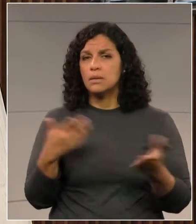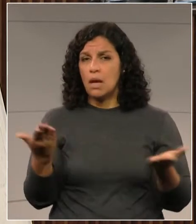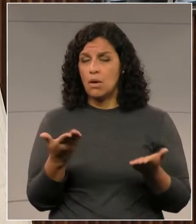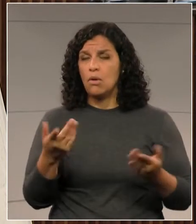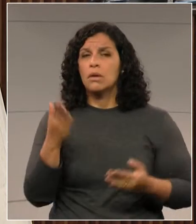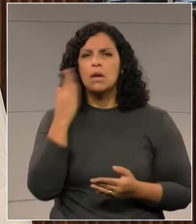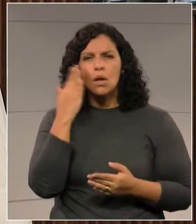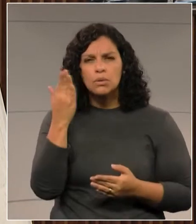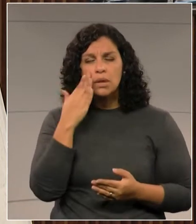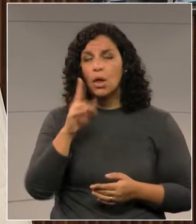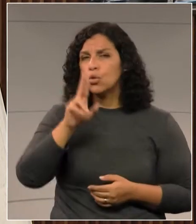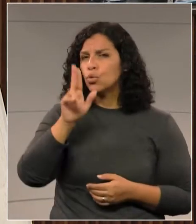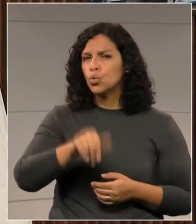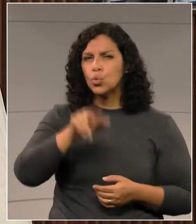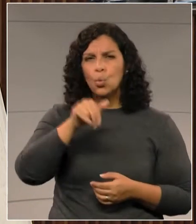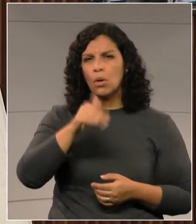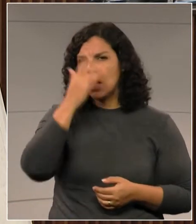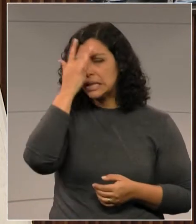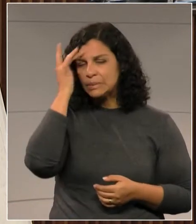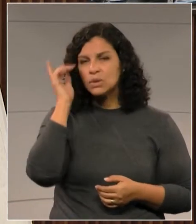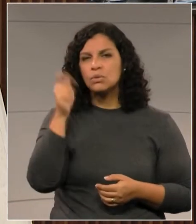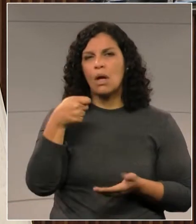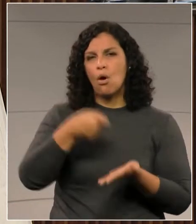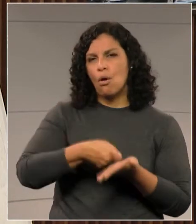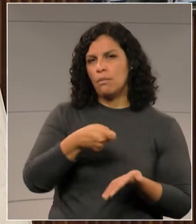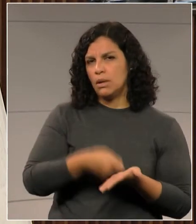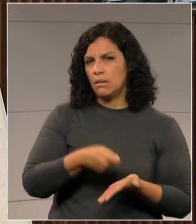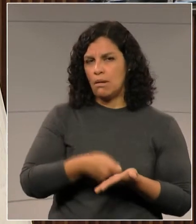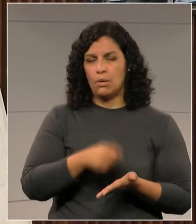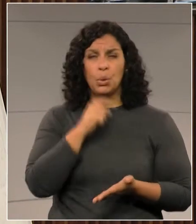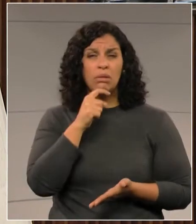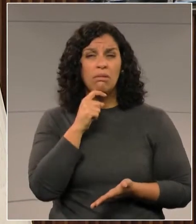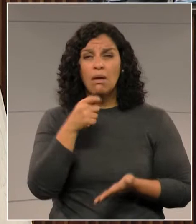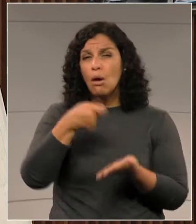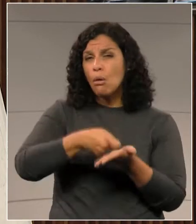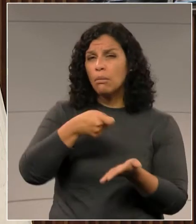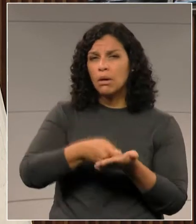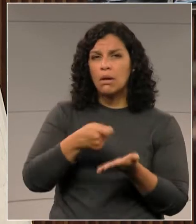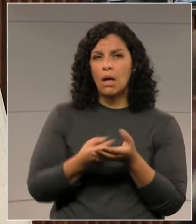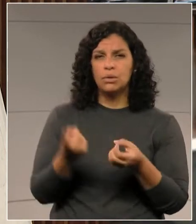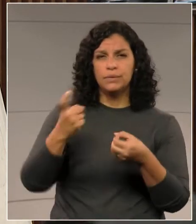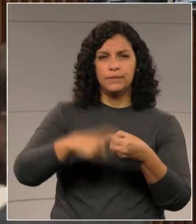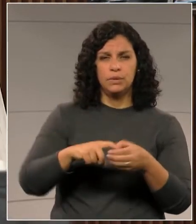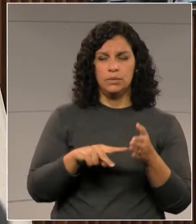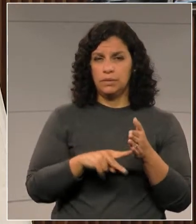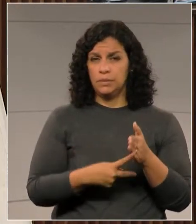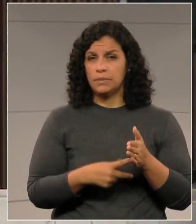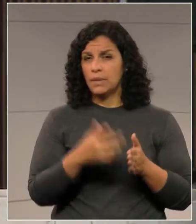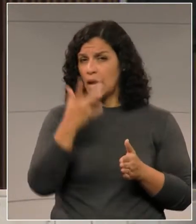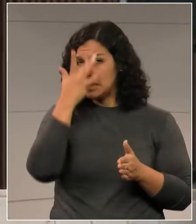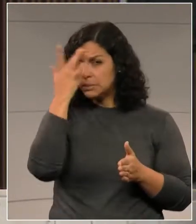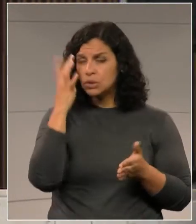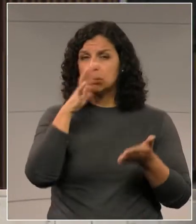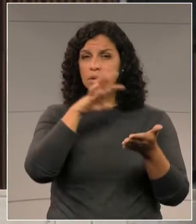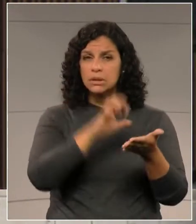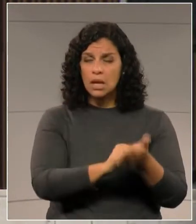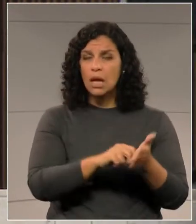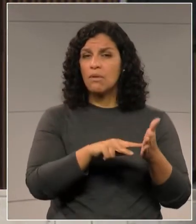até onde nós sabemos, nunca houve nenhuma obrigatoriedade de ninguém se filiar a sindicato. As pessoas se filiam